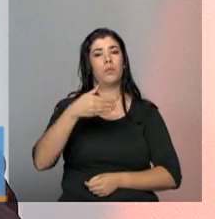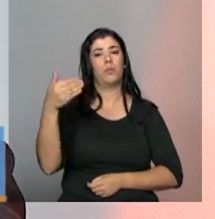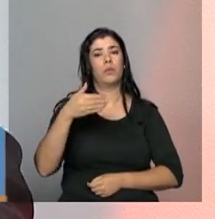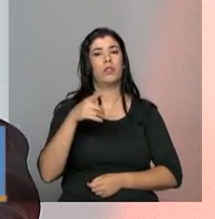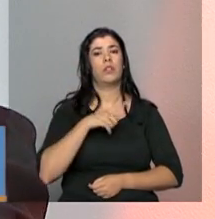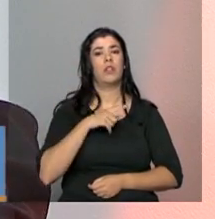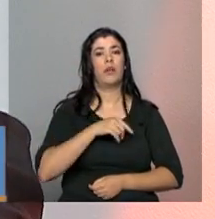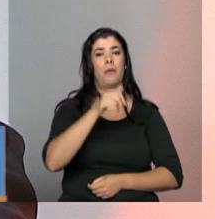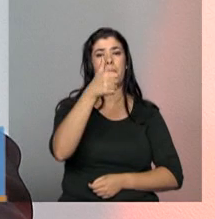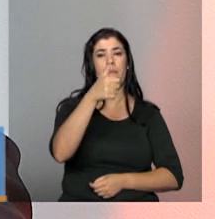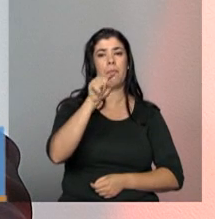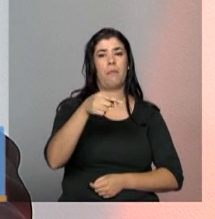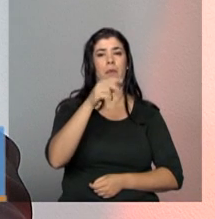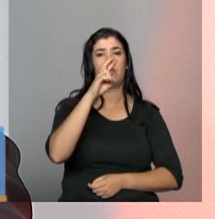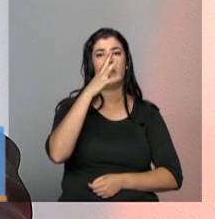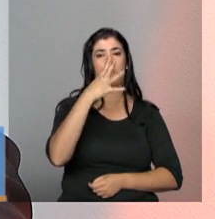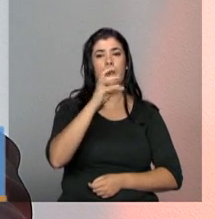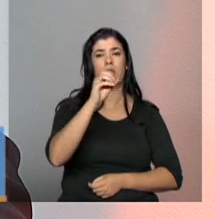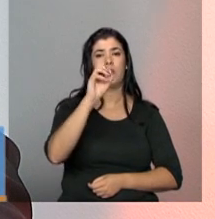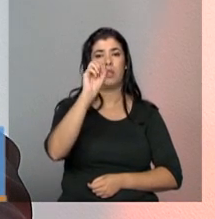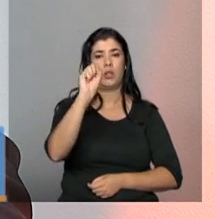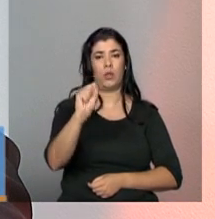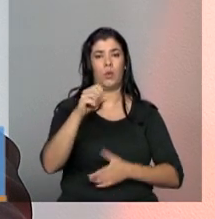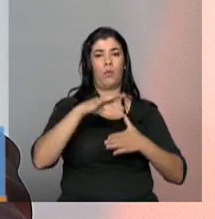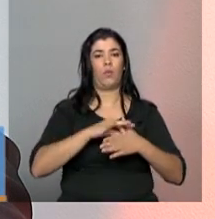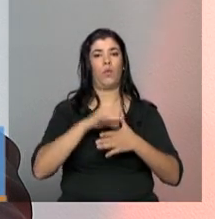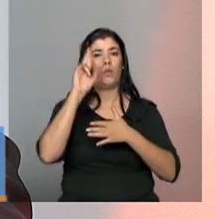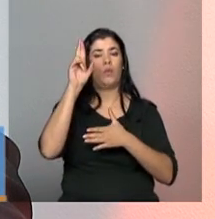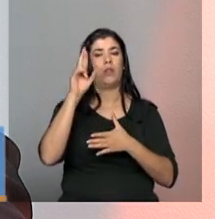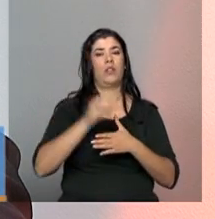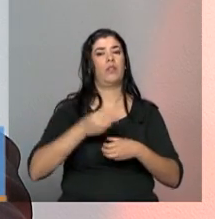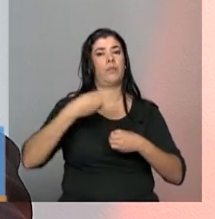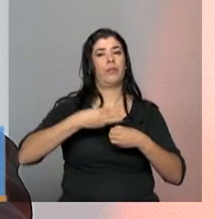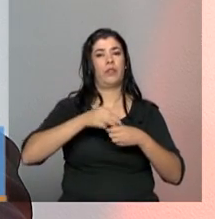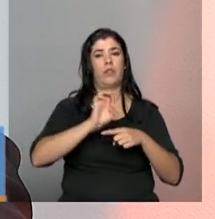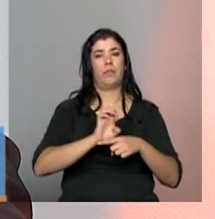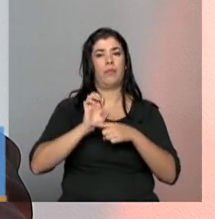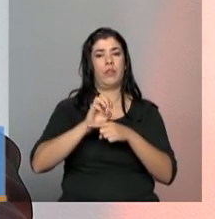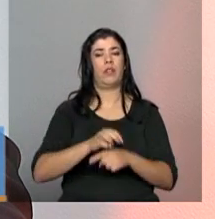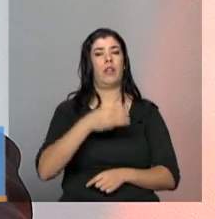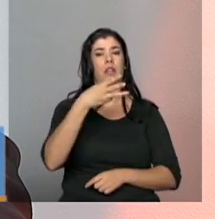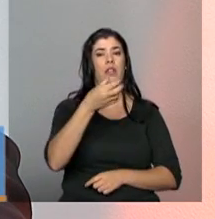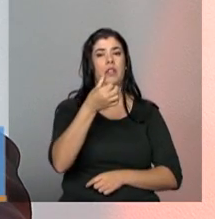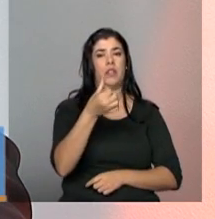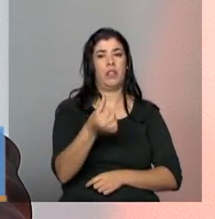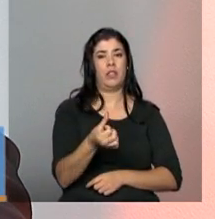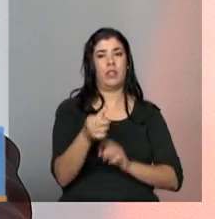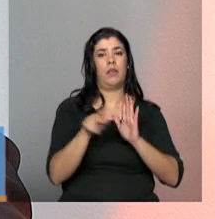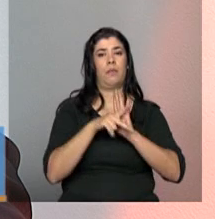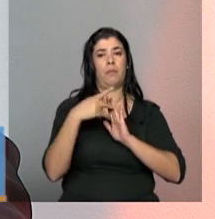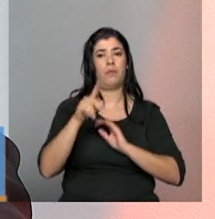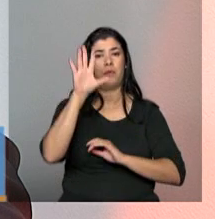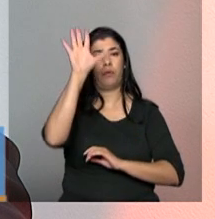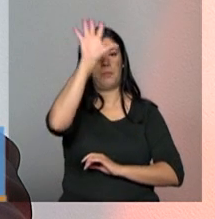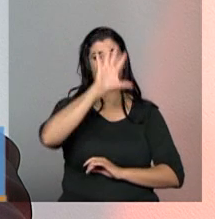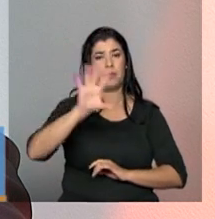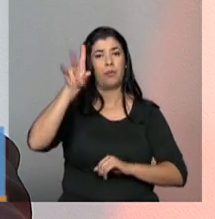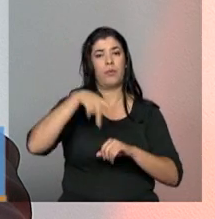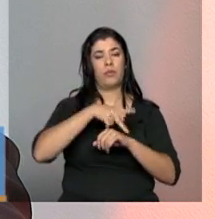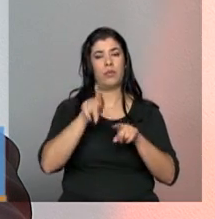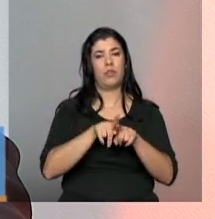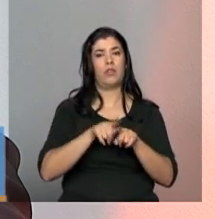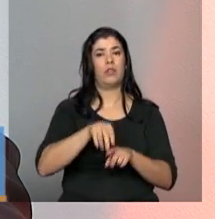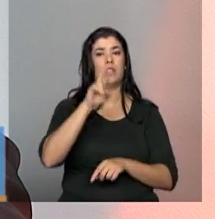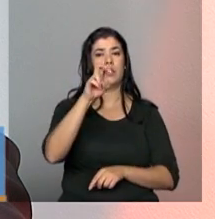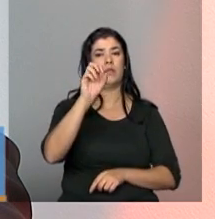.408 delegados entre estaduais e municipais, 36 delegados natos, que são os 36 conselheiros nacionais, 58